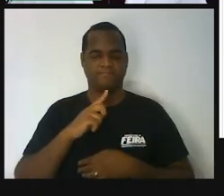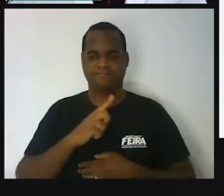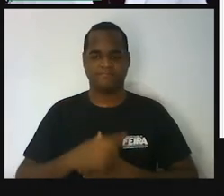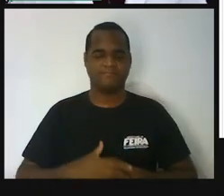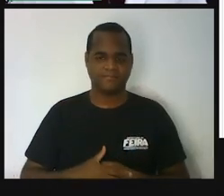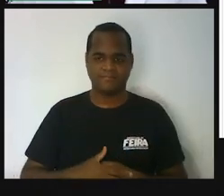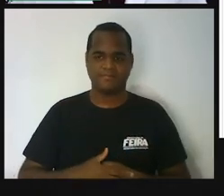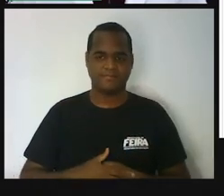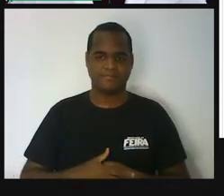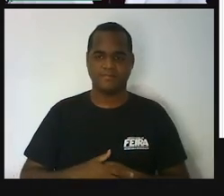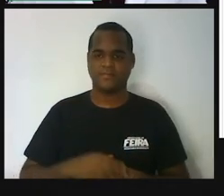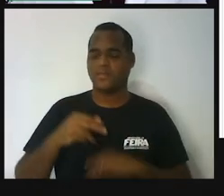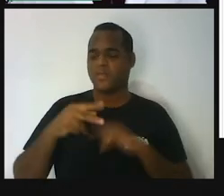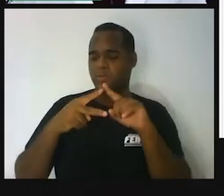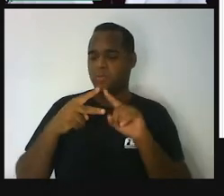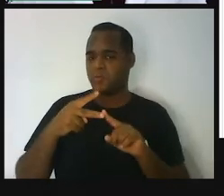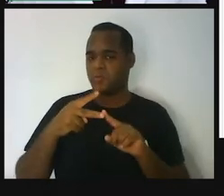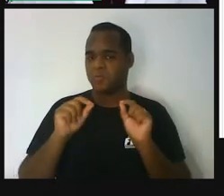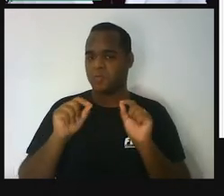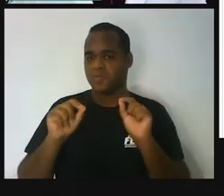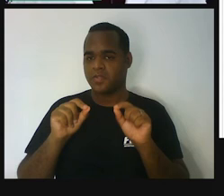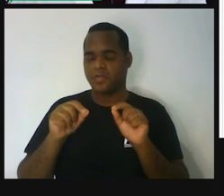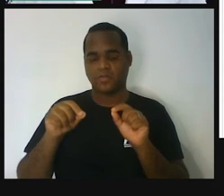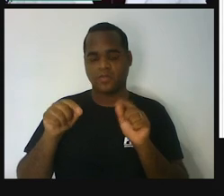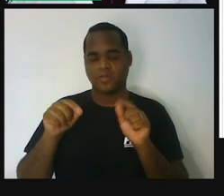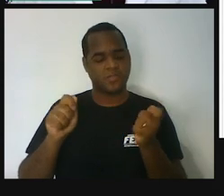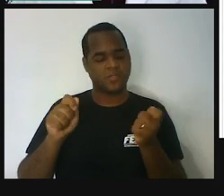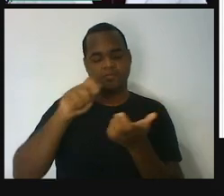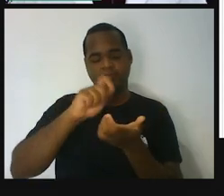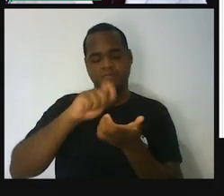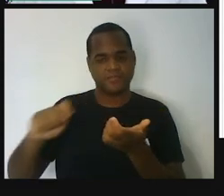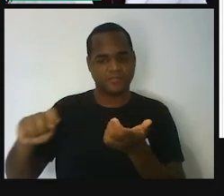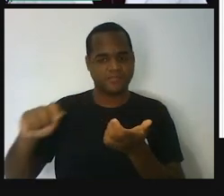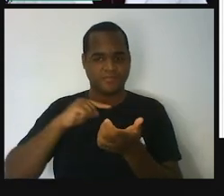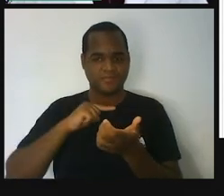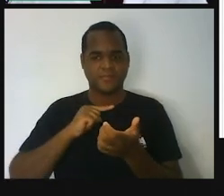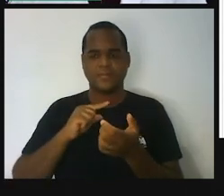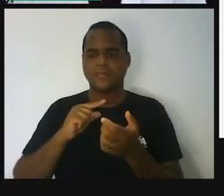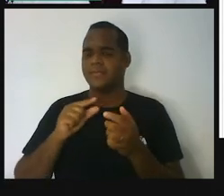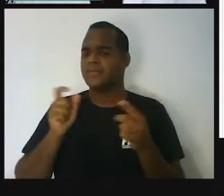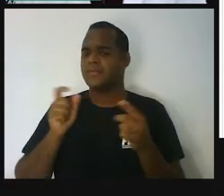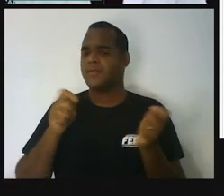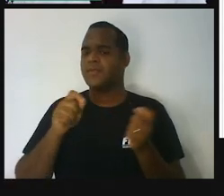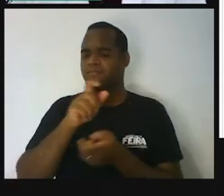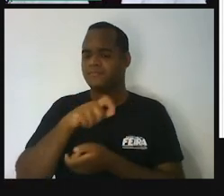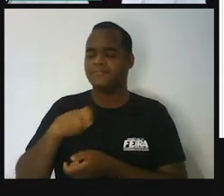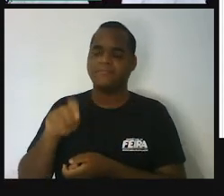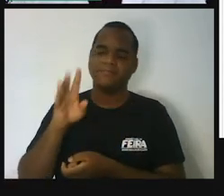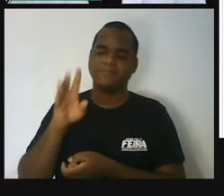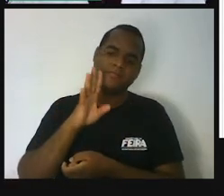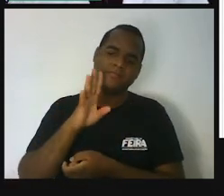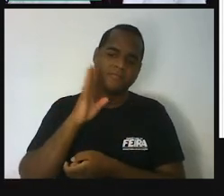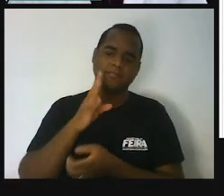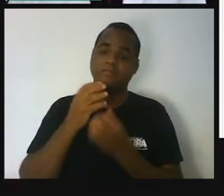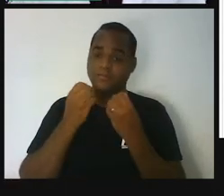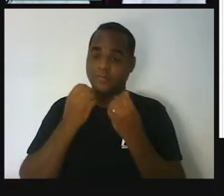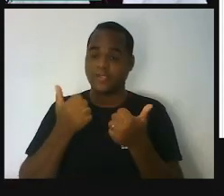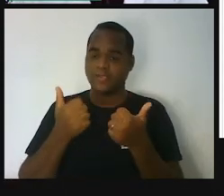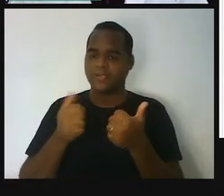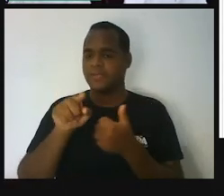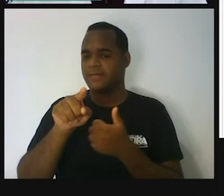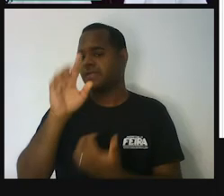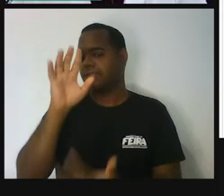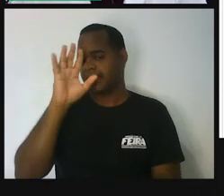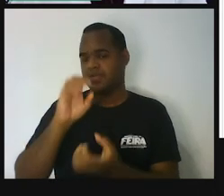Quais são essas duas dimensões? A gente pode até escrever assim, ó. Para ficar bacana. E para você